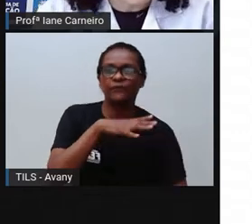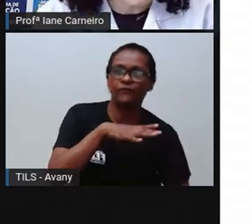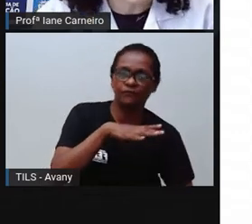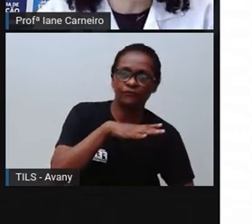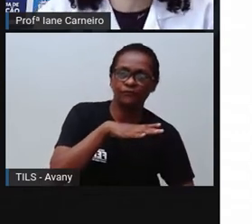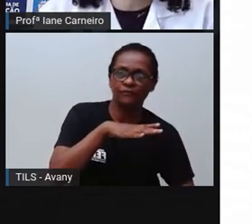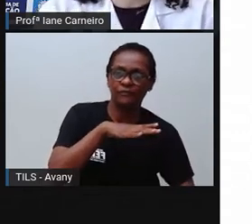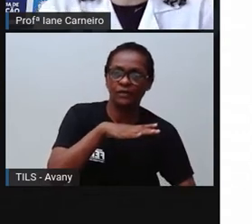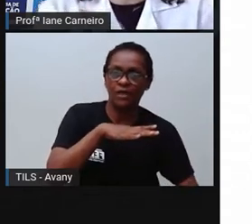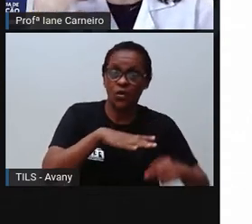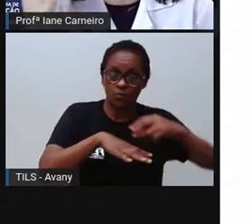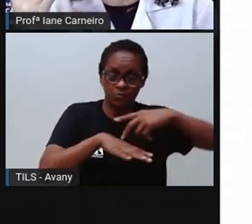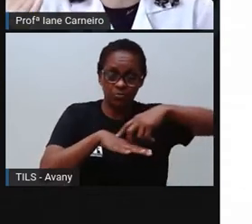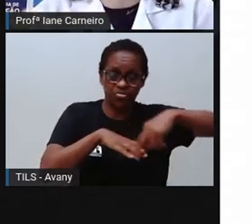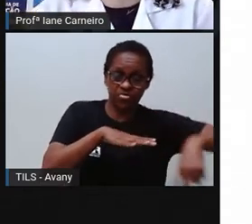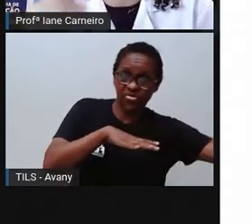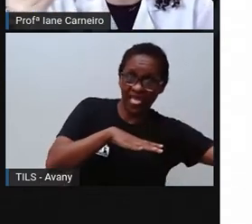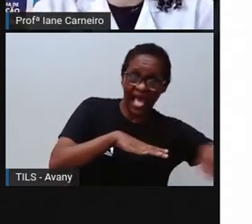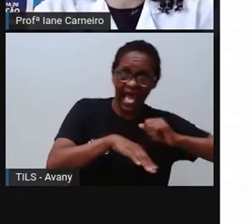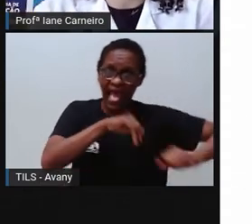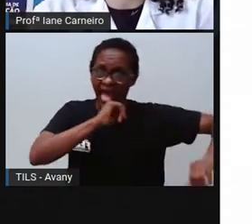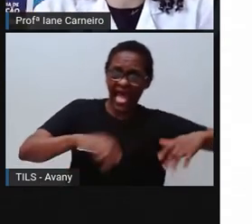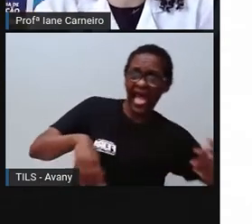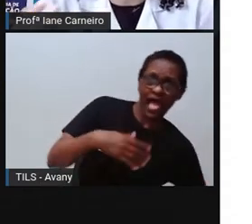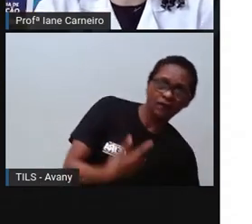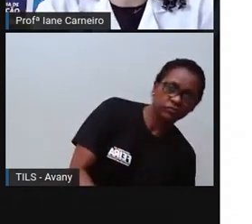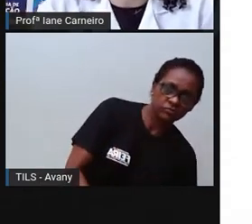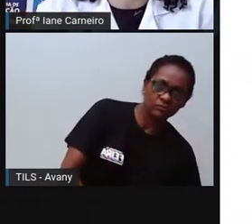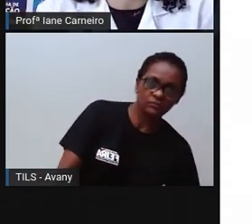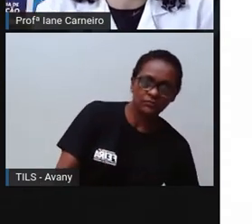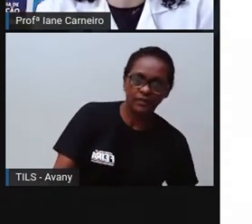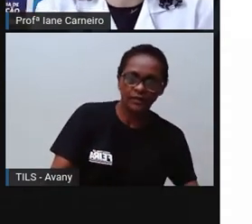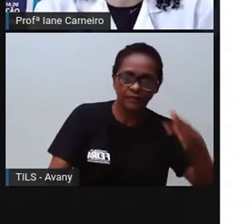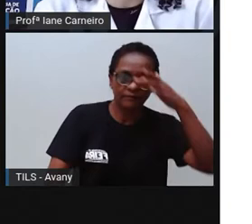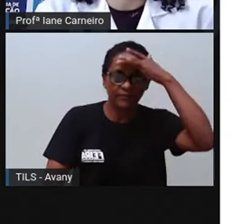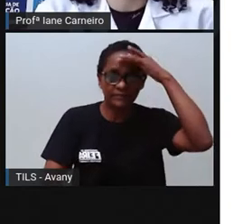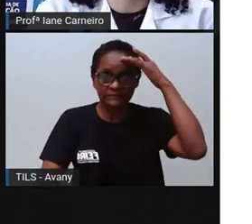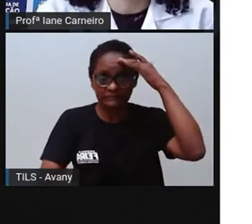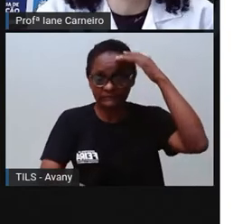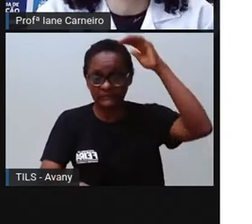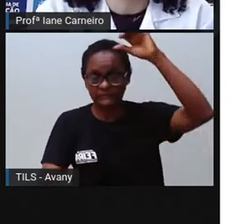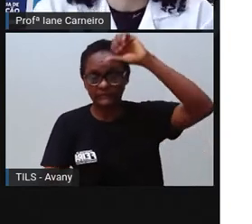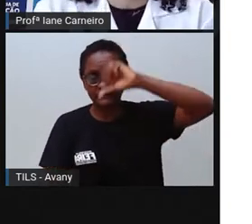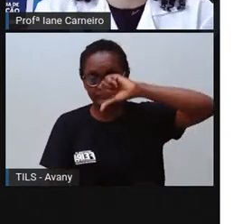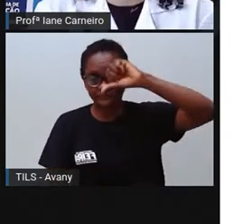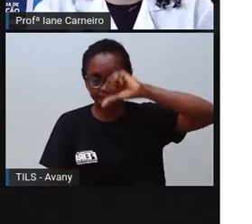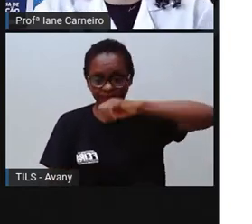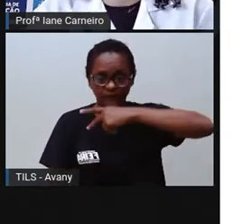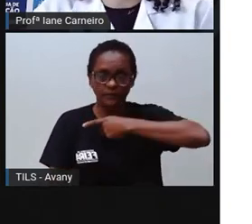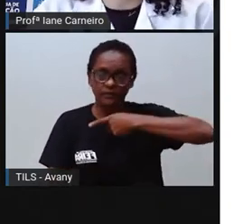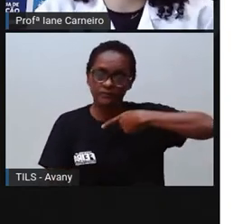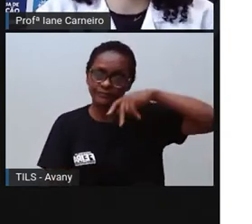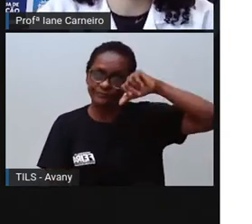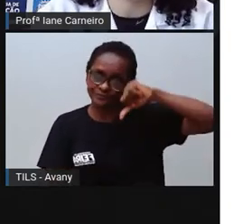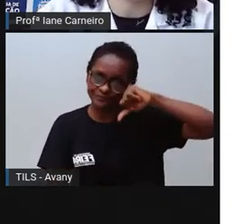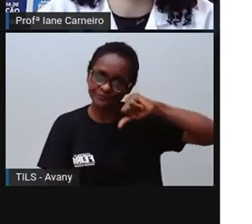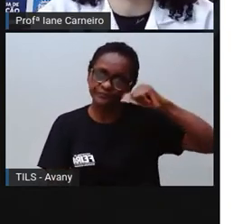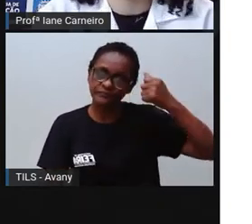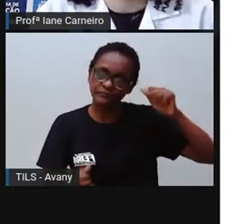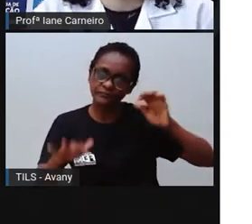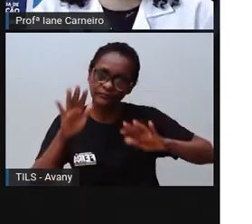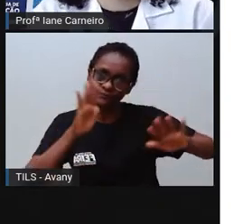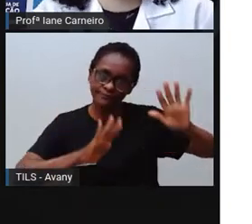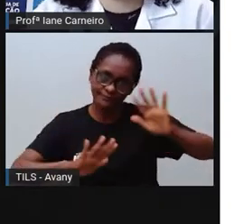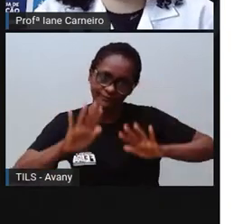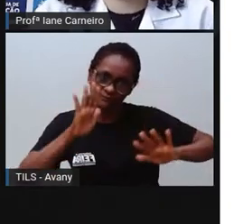Uma queda, né? E aí, pode levar a pessoa a se machucar muito, né? Então, evitem esse tipo,